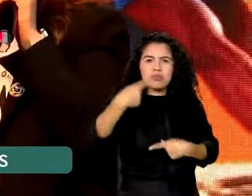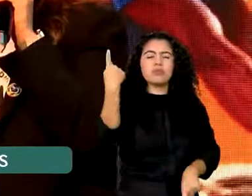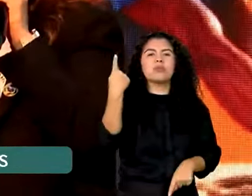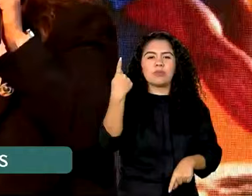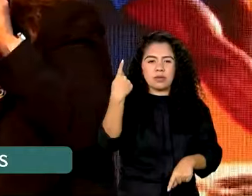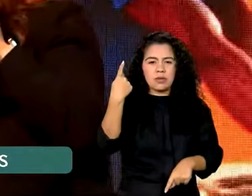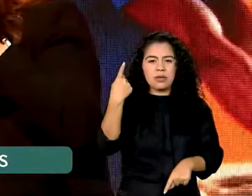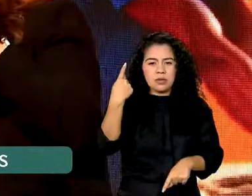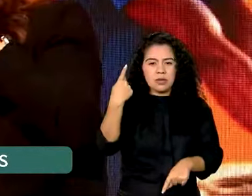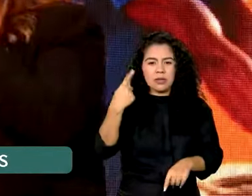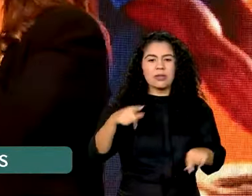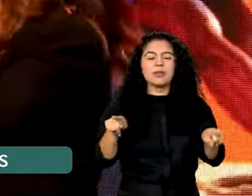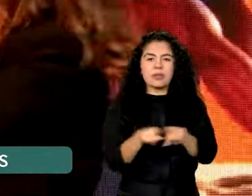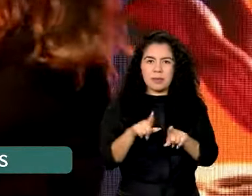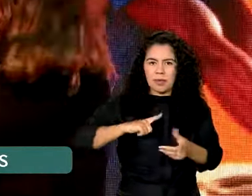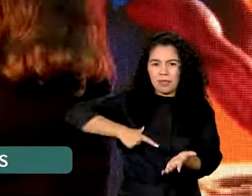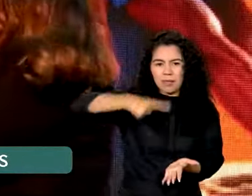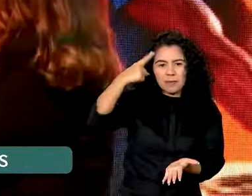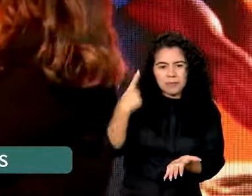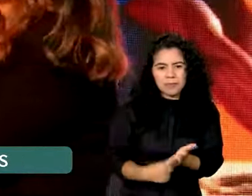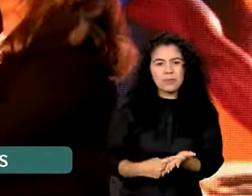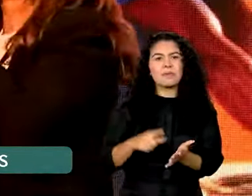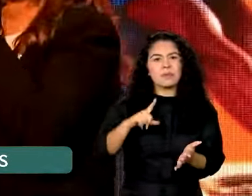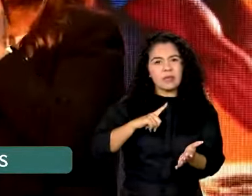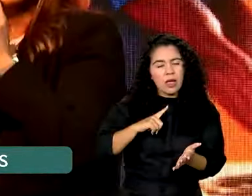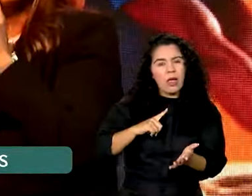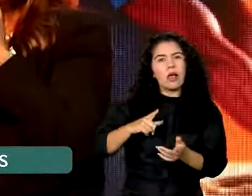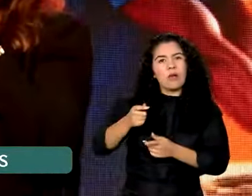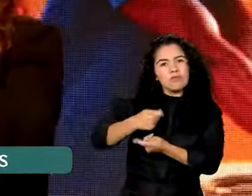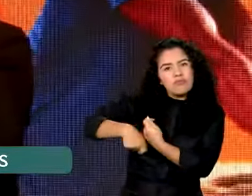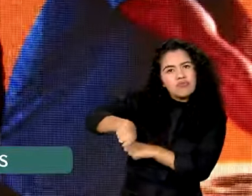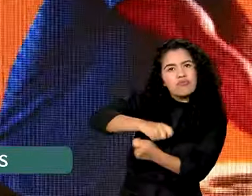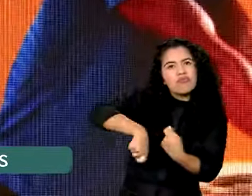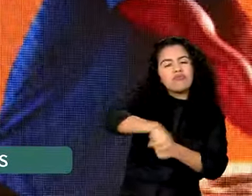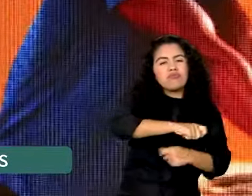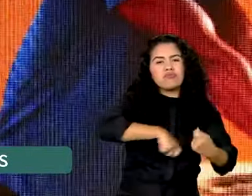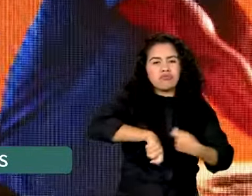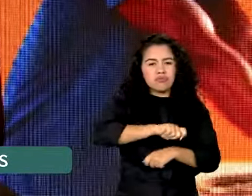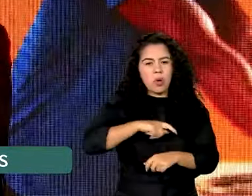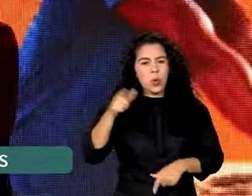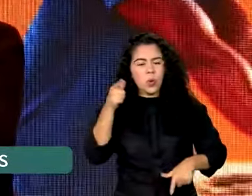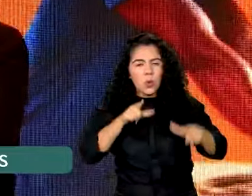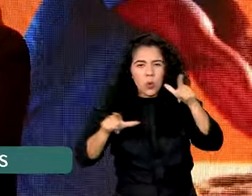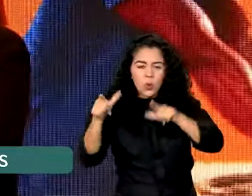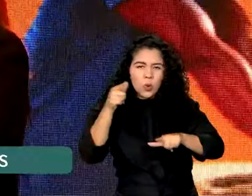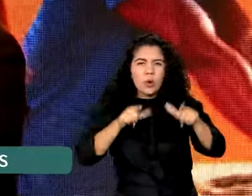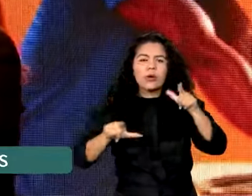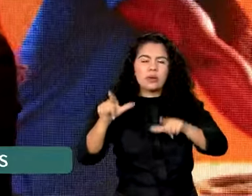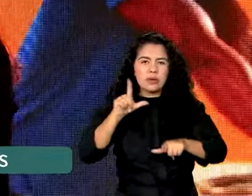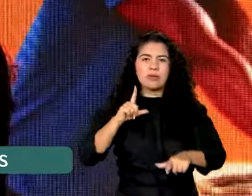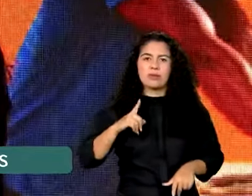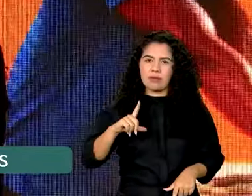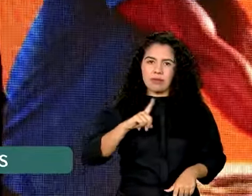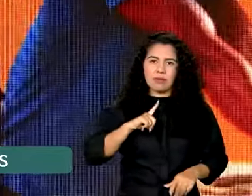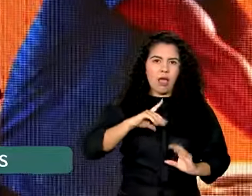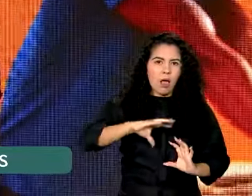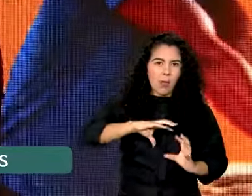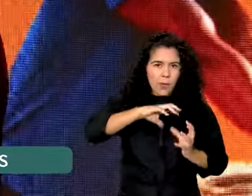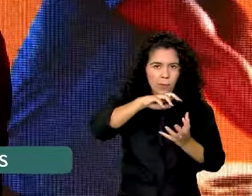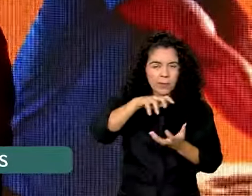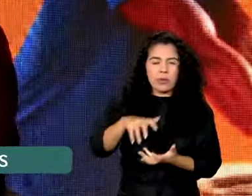combinado com financiamento, com os fundos de financiamento que existem no mundo.